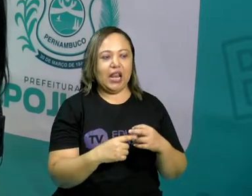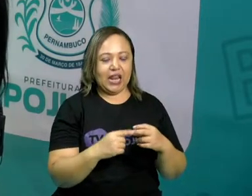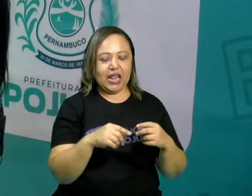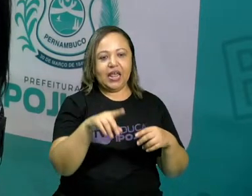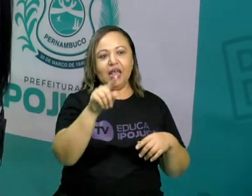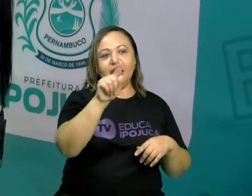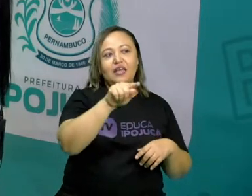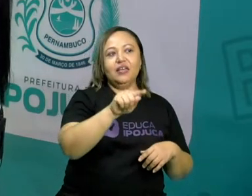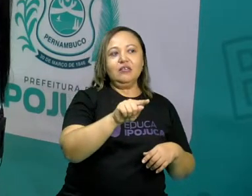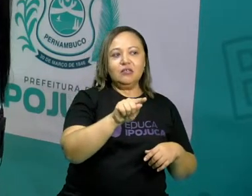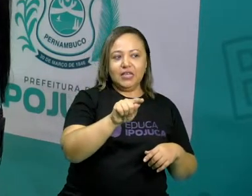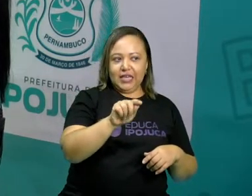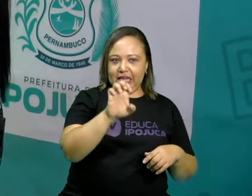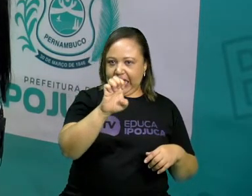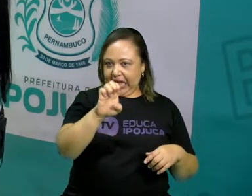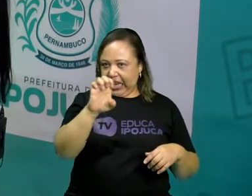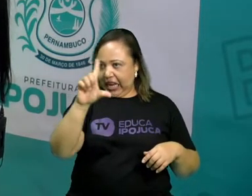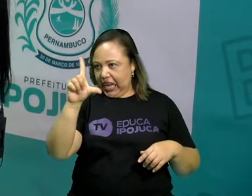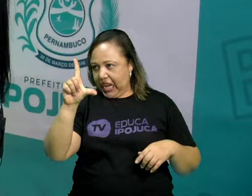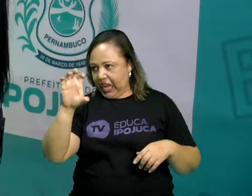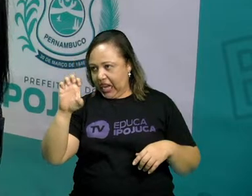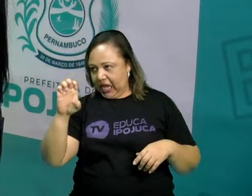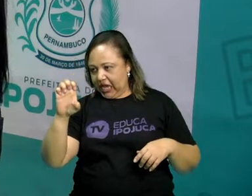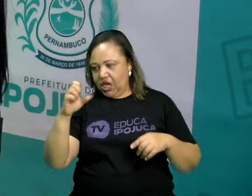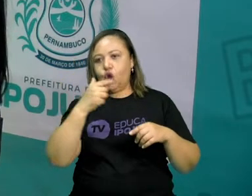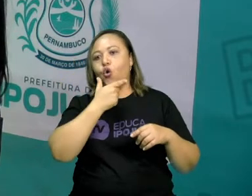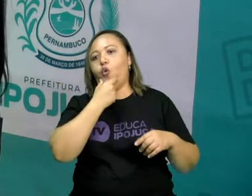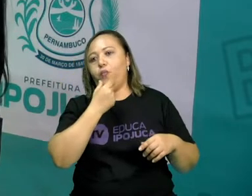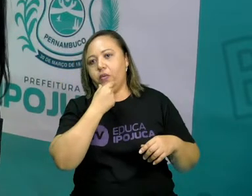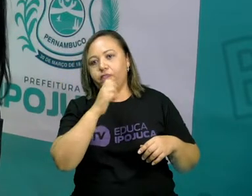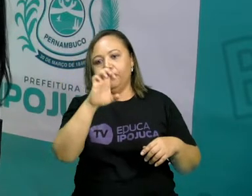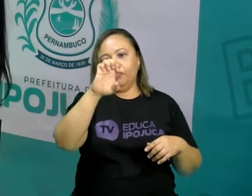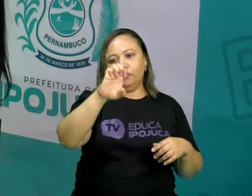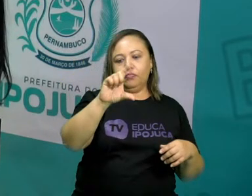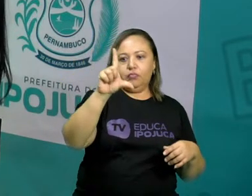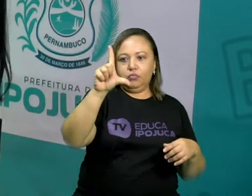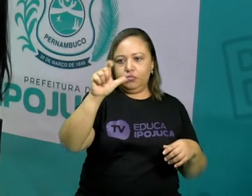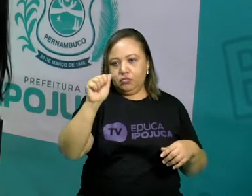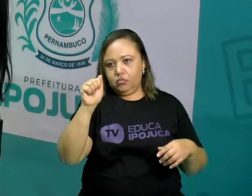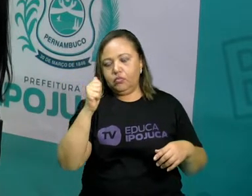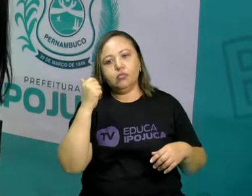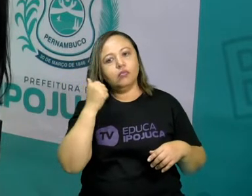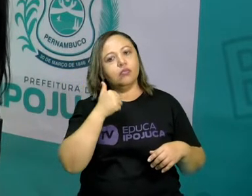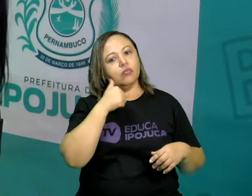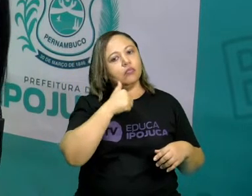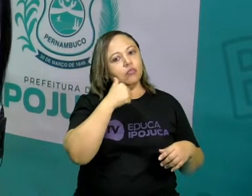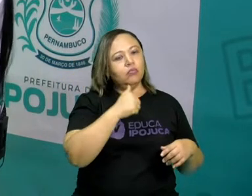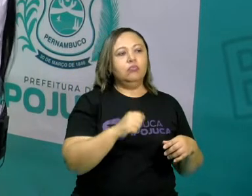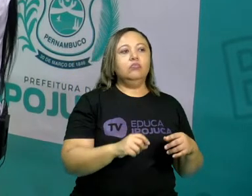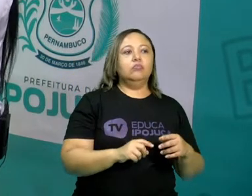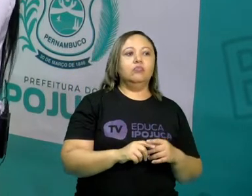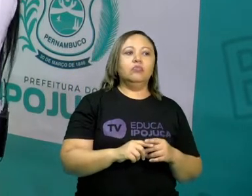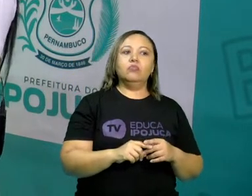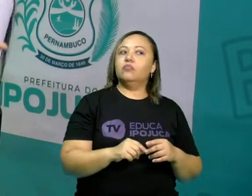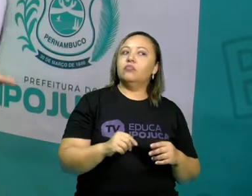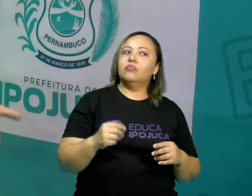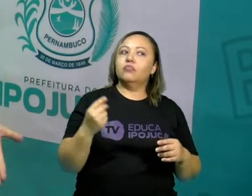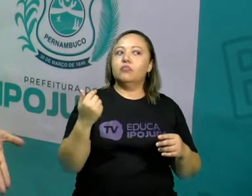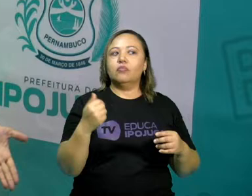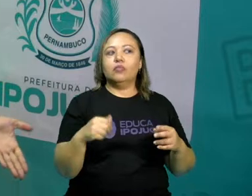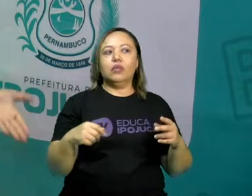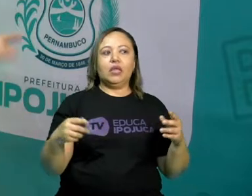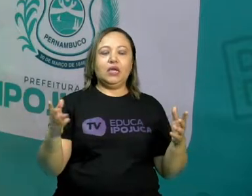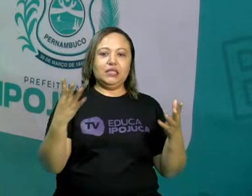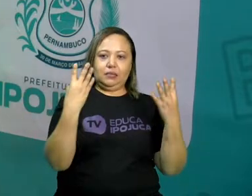singular, você usa ele para o masculino, ela para o feminino. Se tem mais pessoas